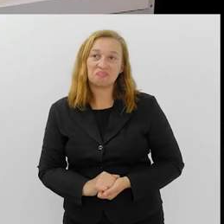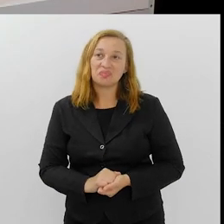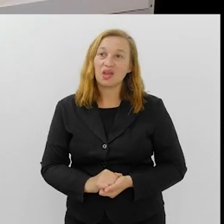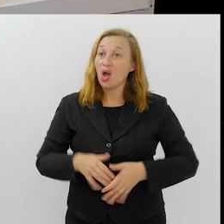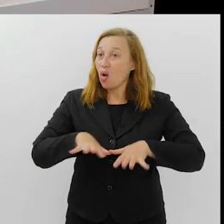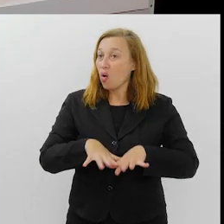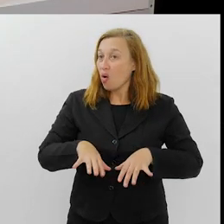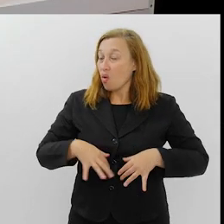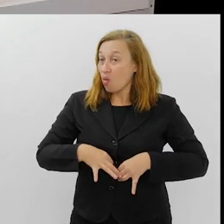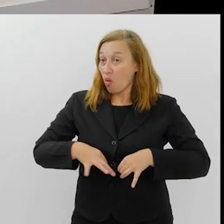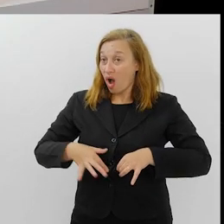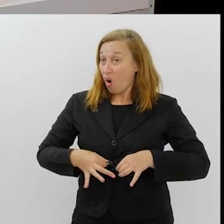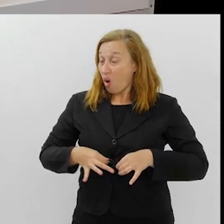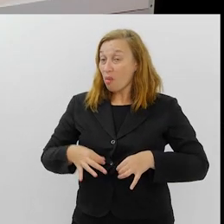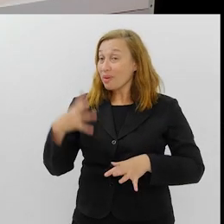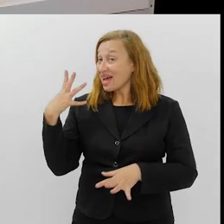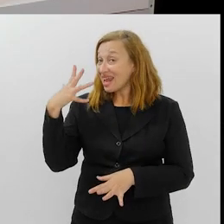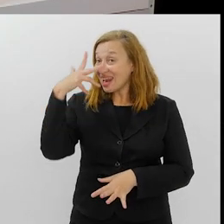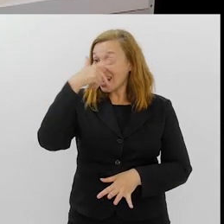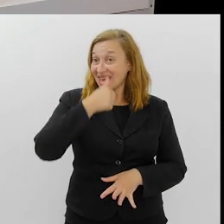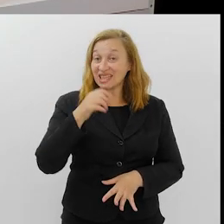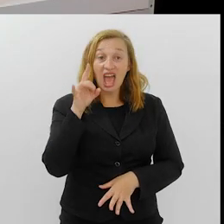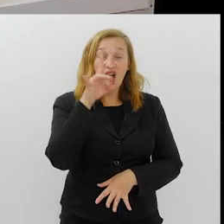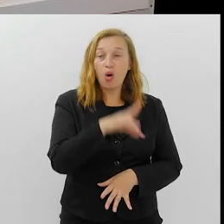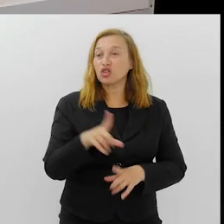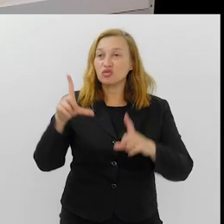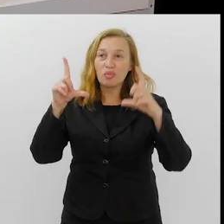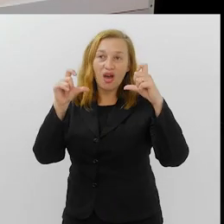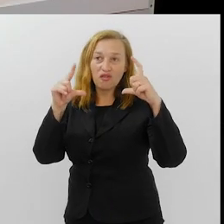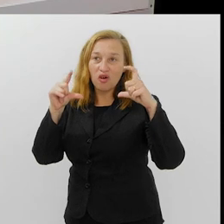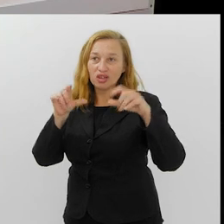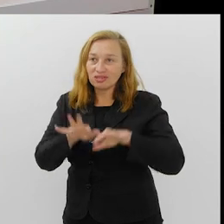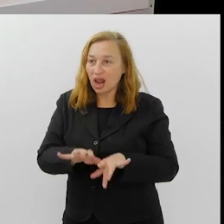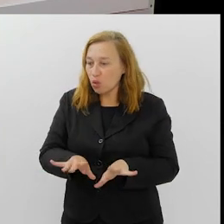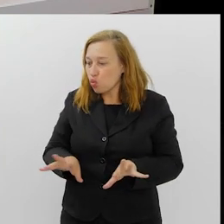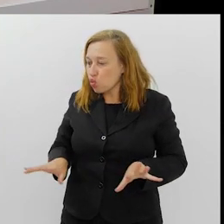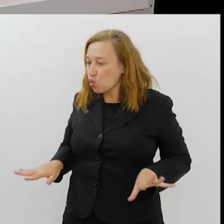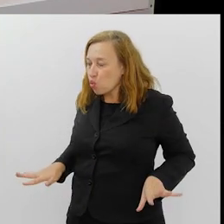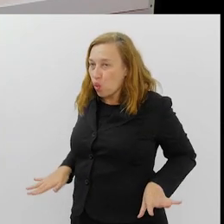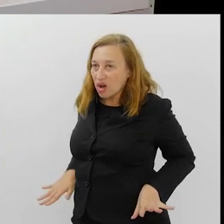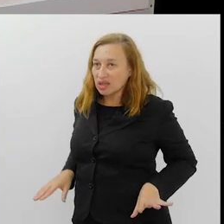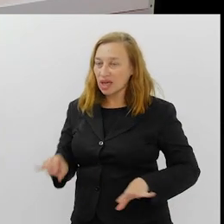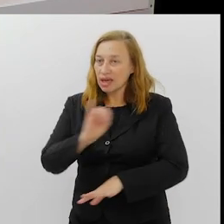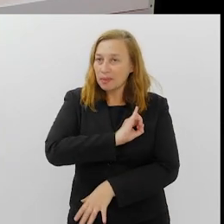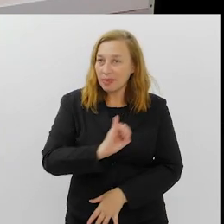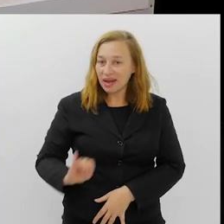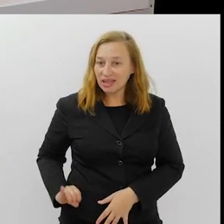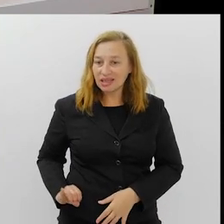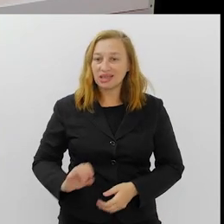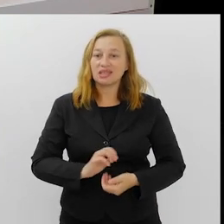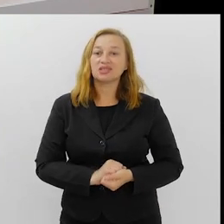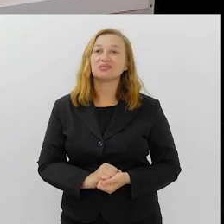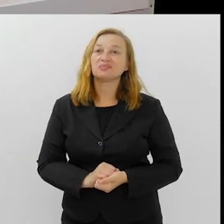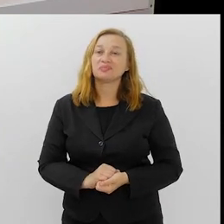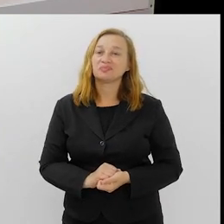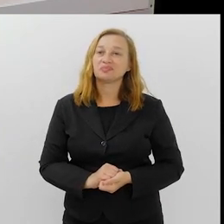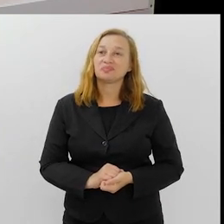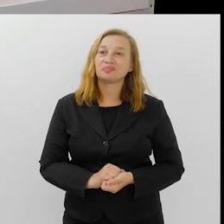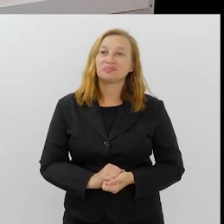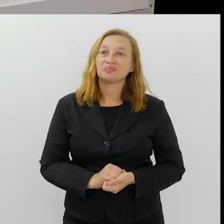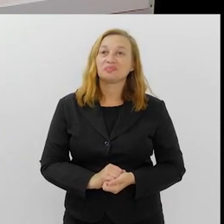E com uma roupa lindíssima, rola maravilhosa. Essa é a última foto dela de baiana, na Imperatriz, do Codinense. Rosa Magalhães?